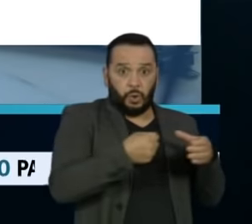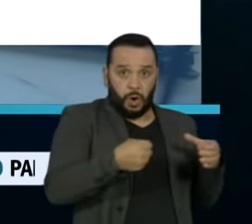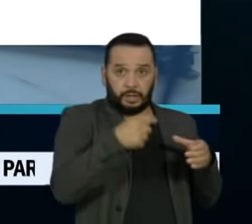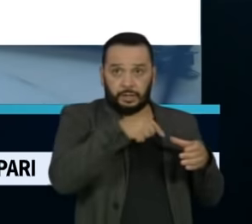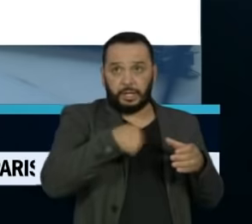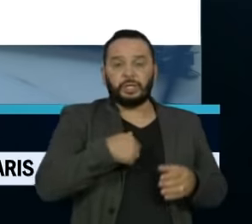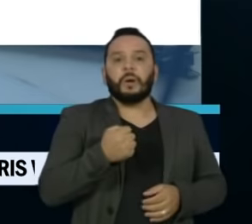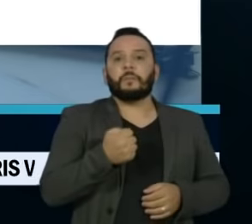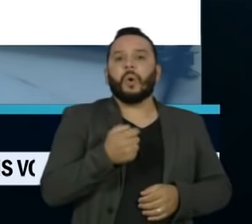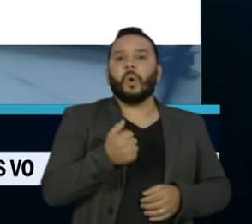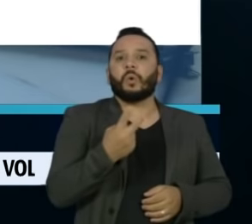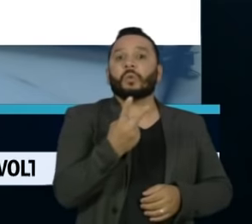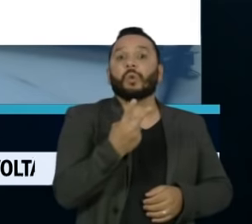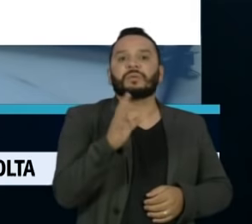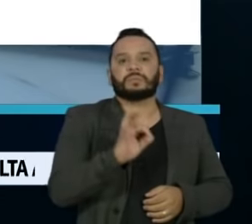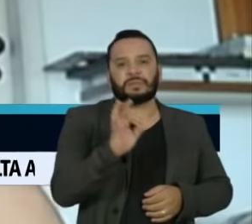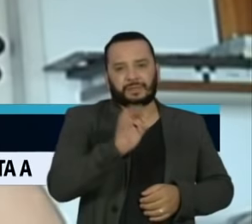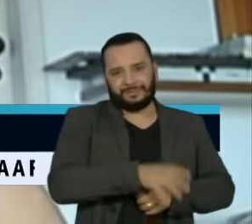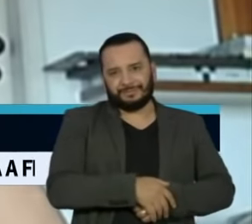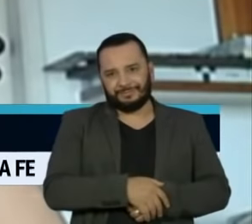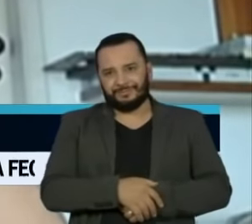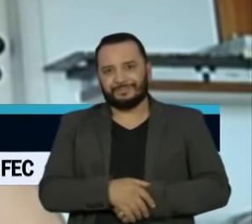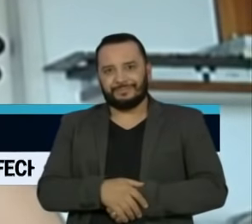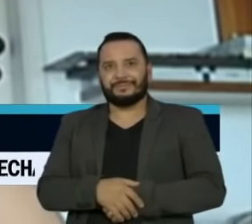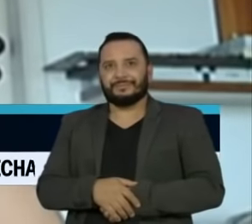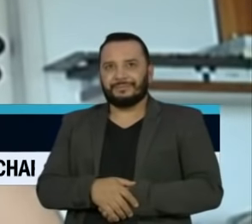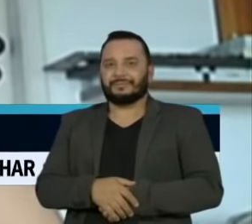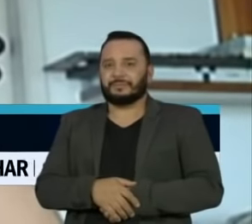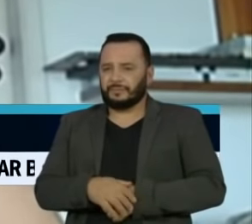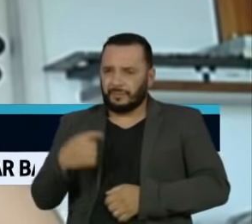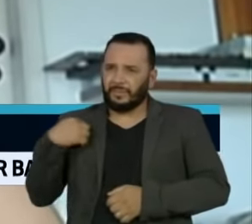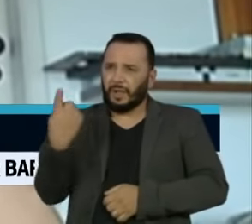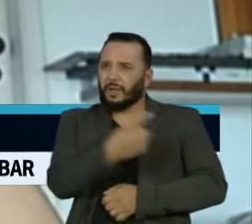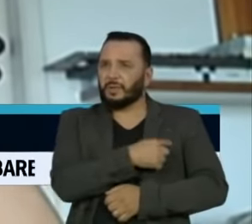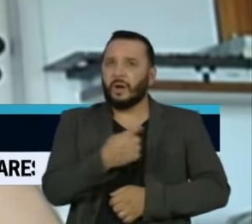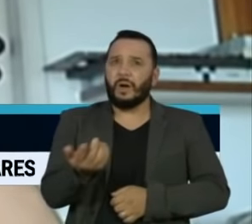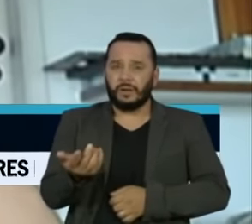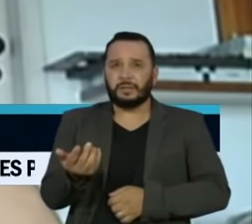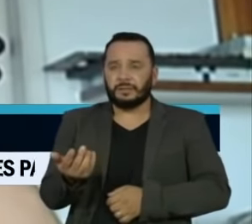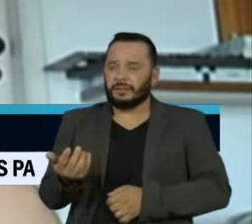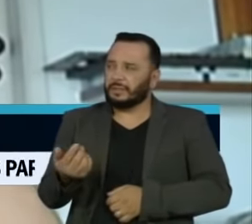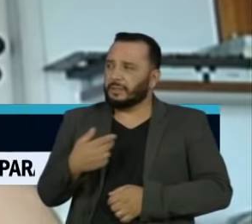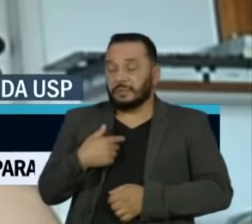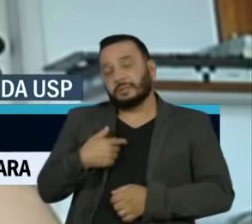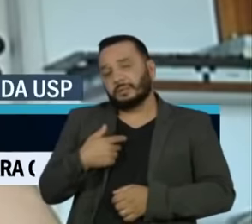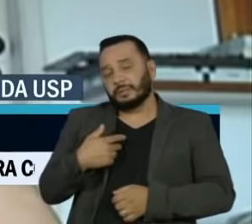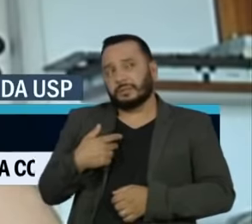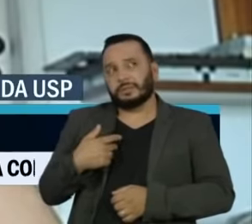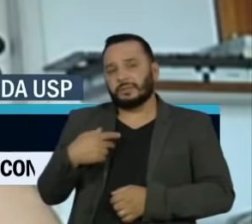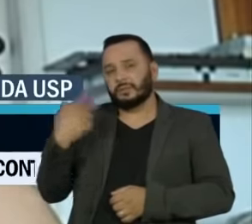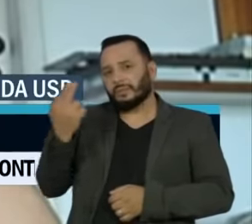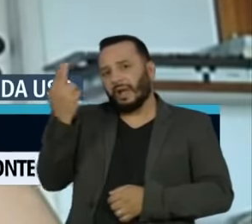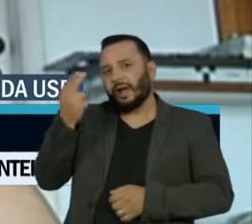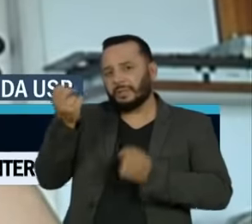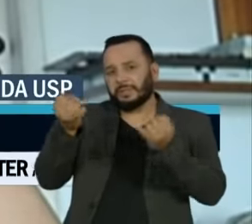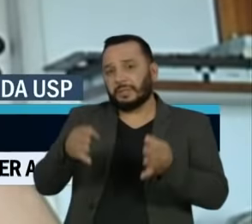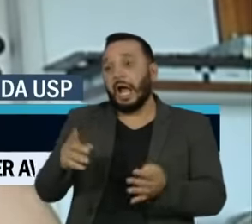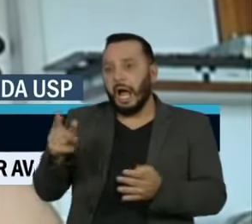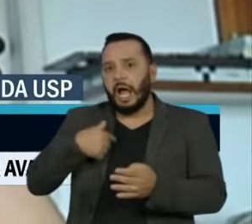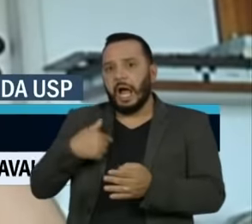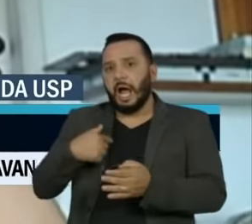ela é de apenas pouco mais de 2%. Nós não somos capazes de dizer que a bolsa de